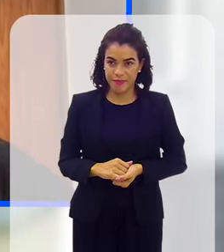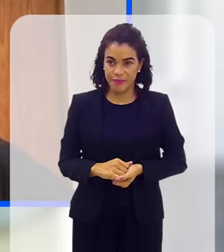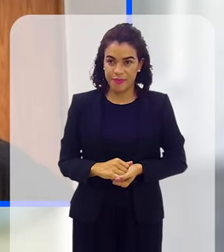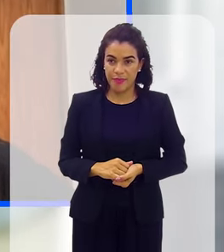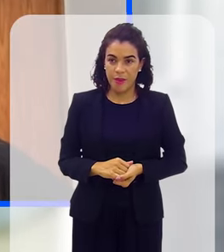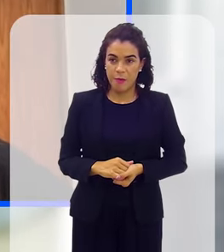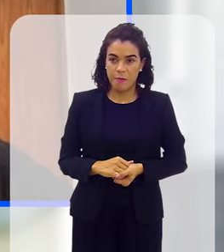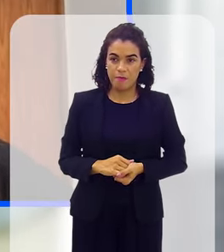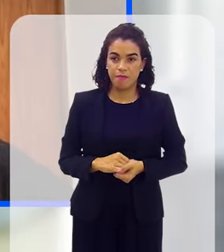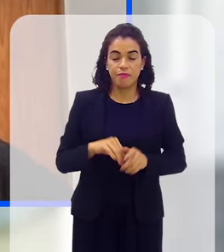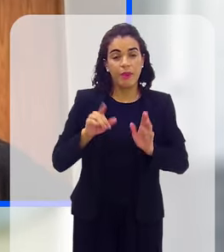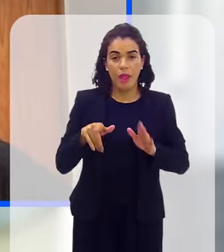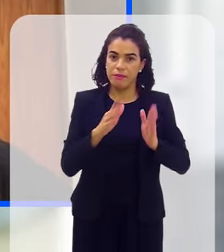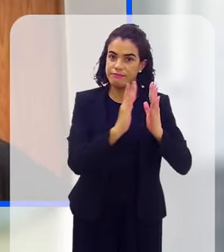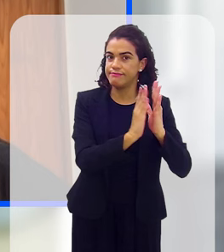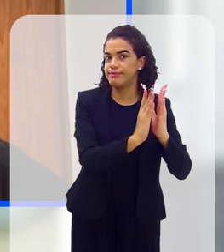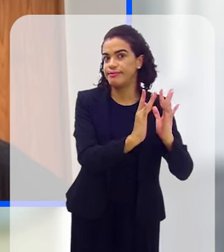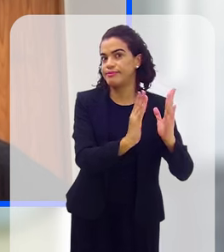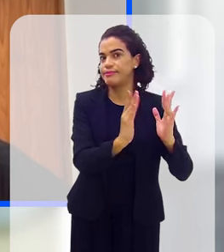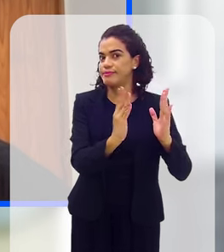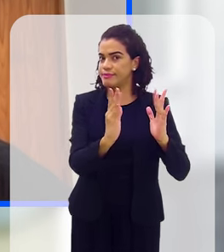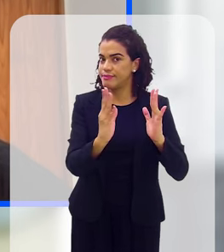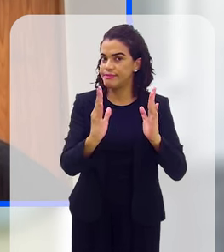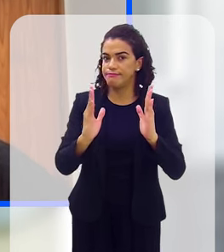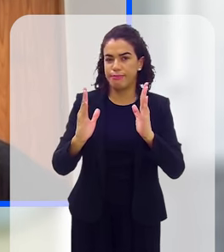Bom, é um processo